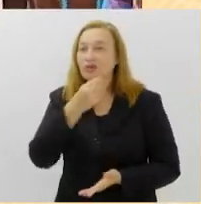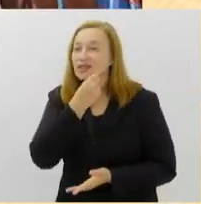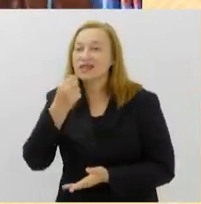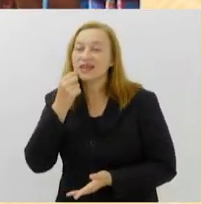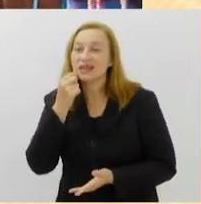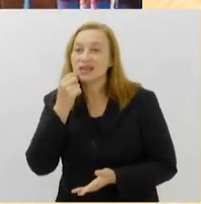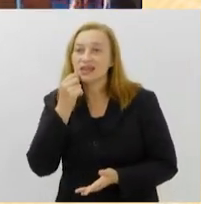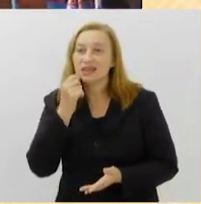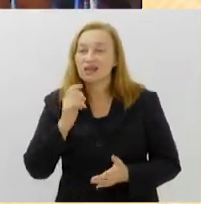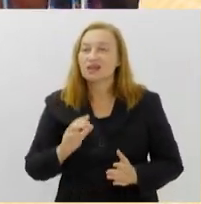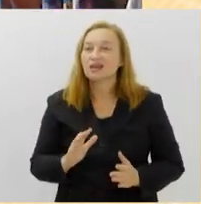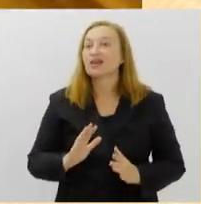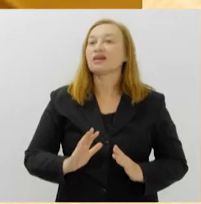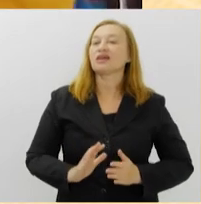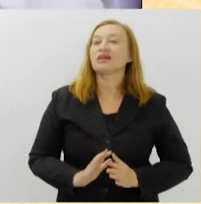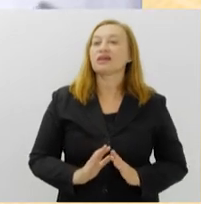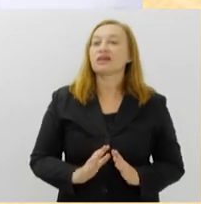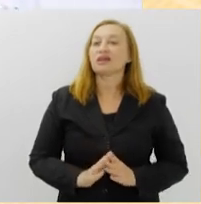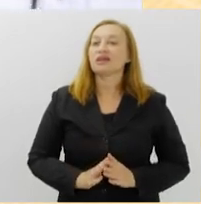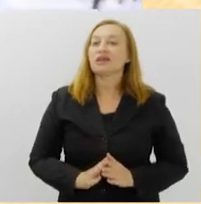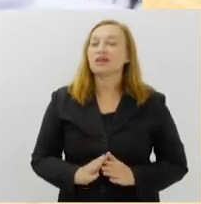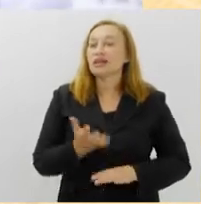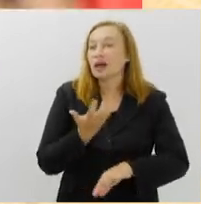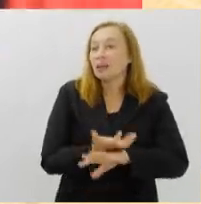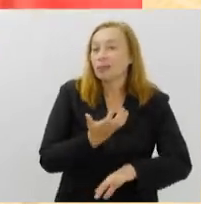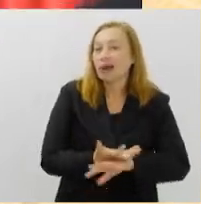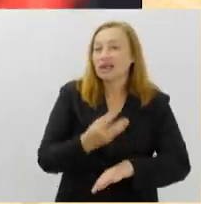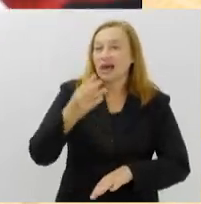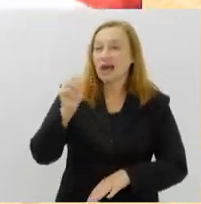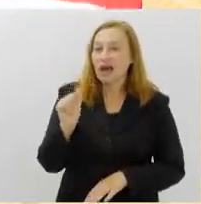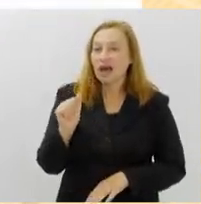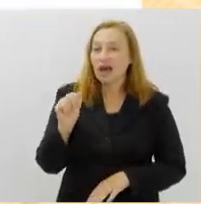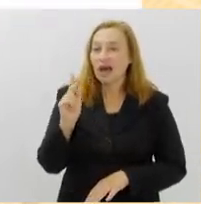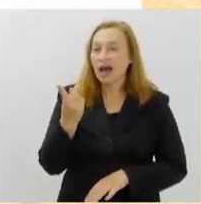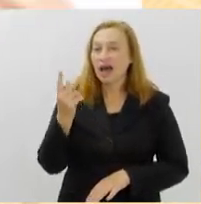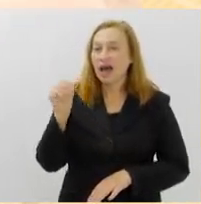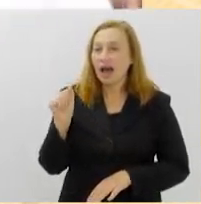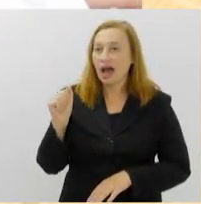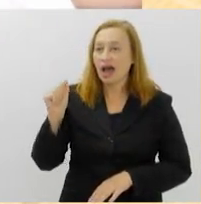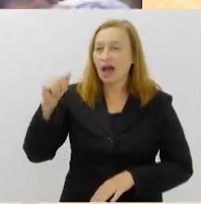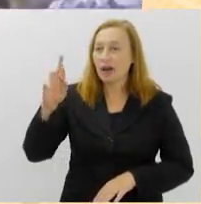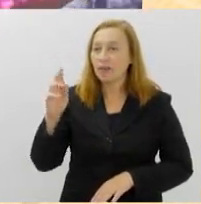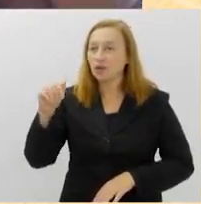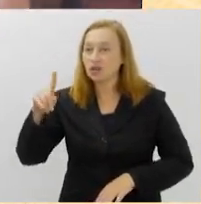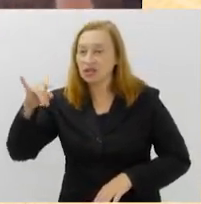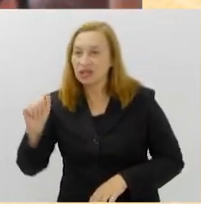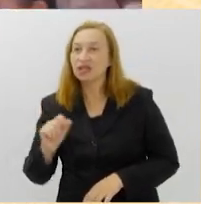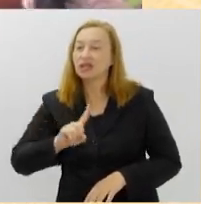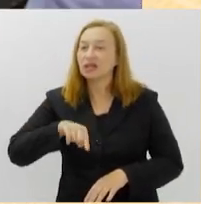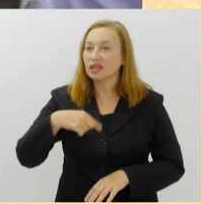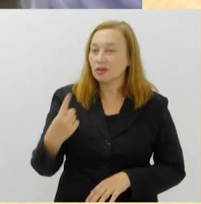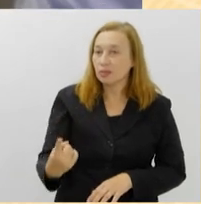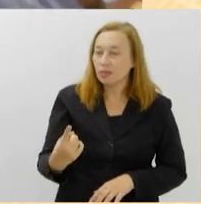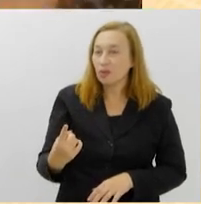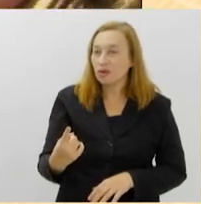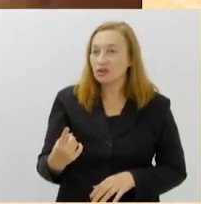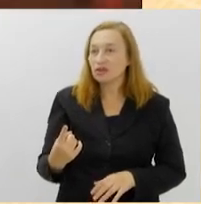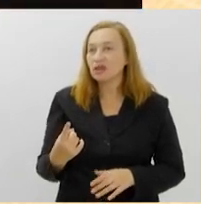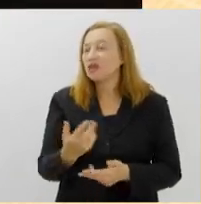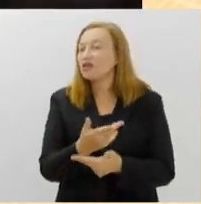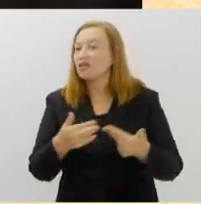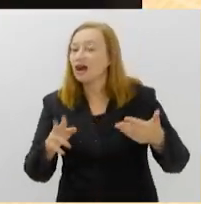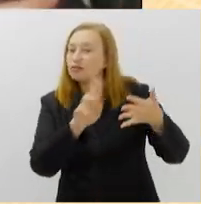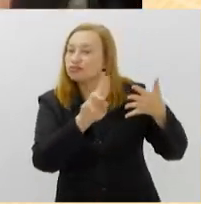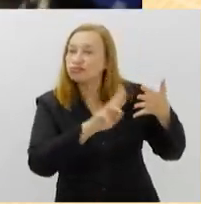famosa Lavagem do Coreto da Praça da Harmonia. E em seguida, o cortejo do Afoxé Filhos de Gandhi e da Grande Companhia